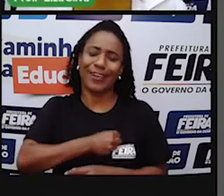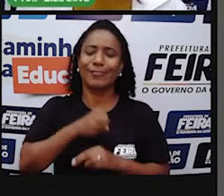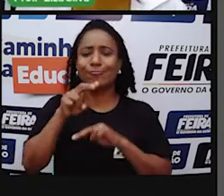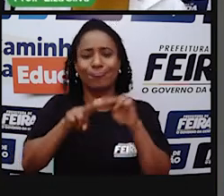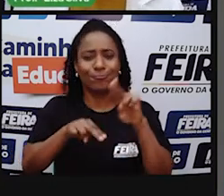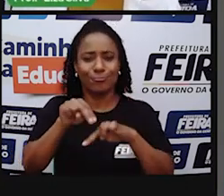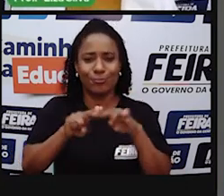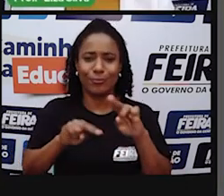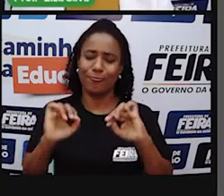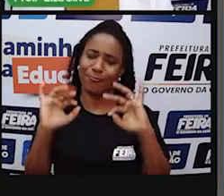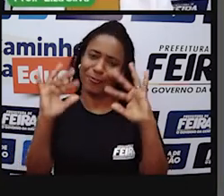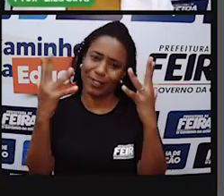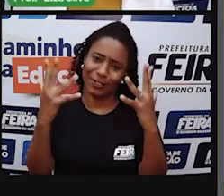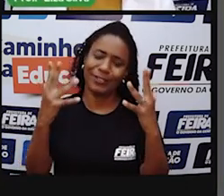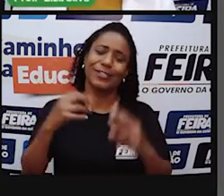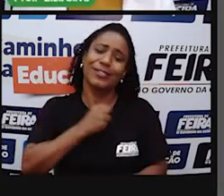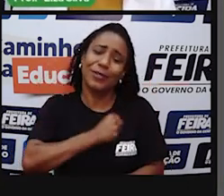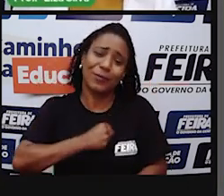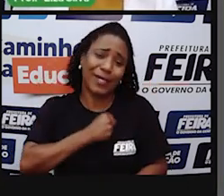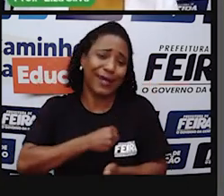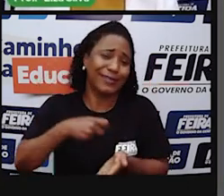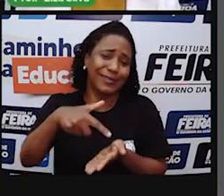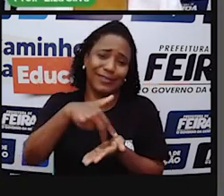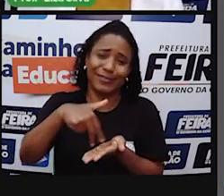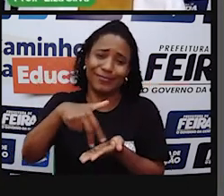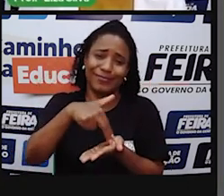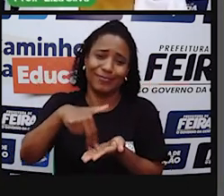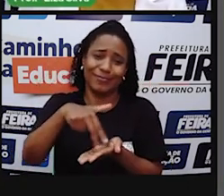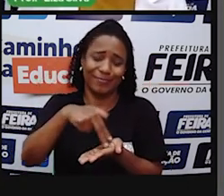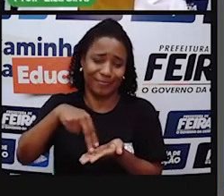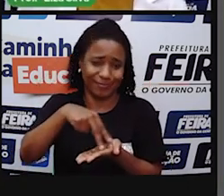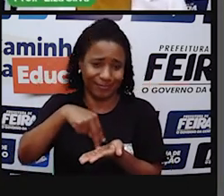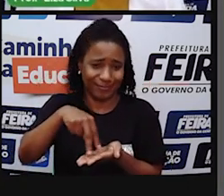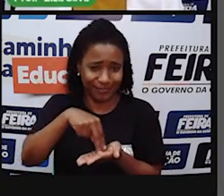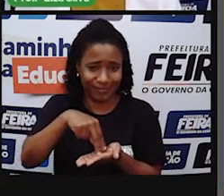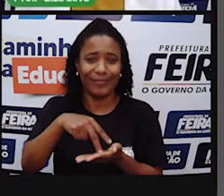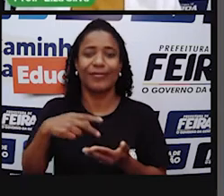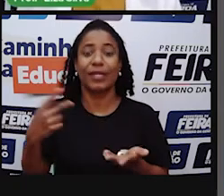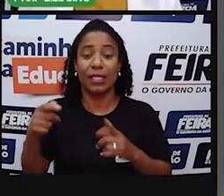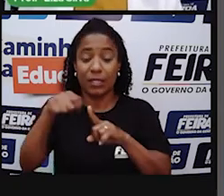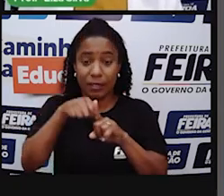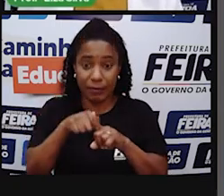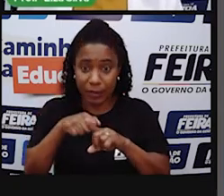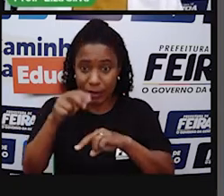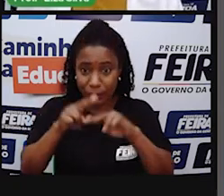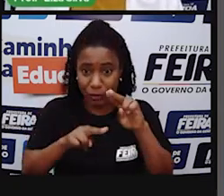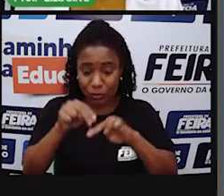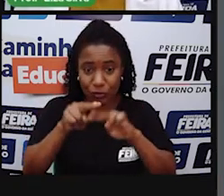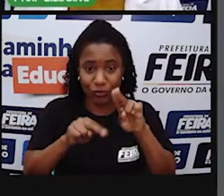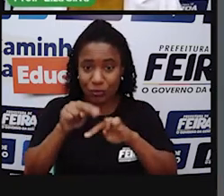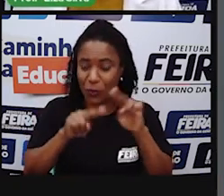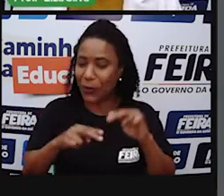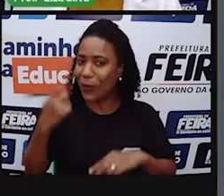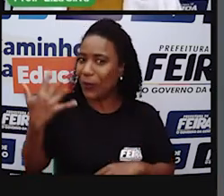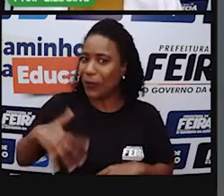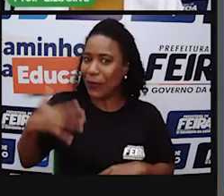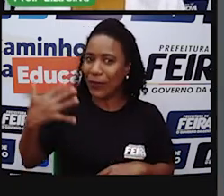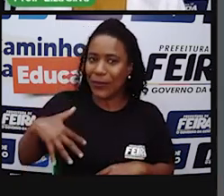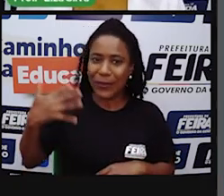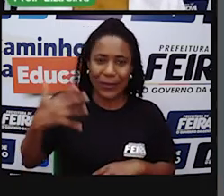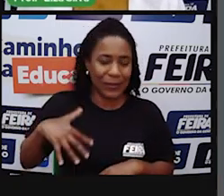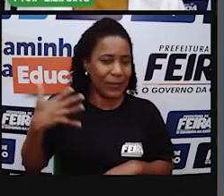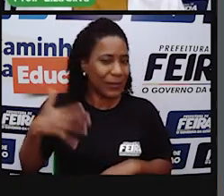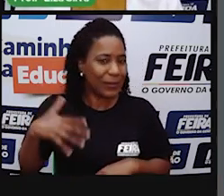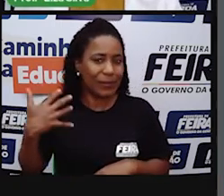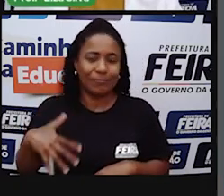saudade de dançar forró Esse mês de junho é muito caro para nós nordestinos E